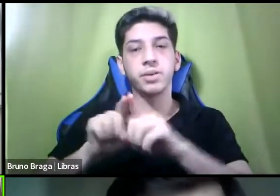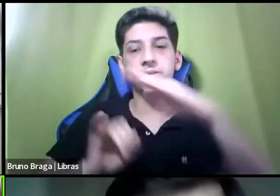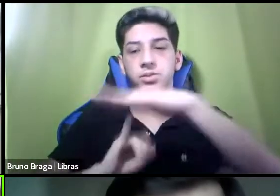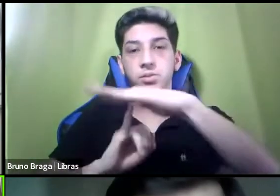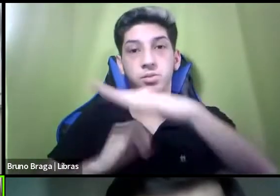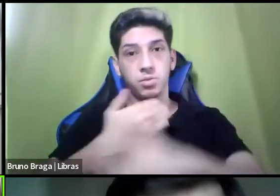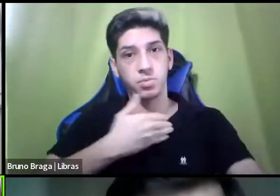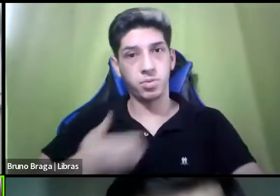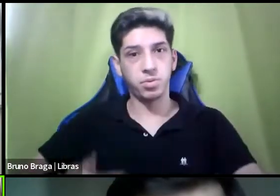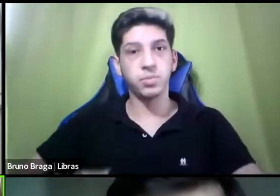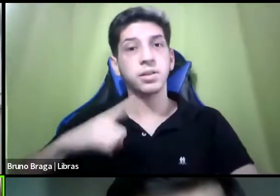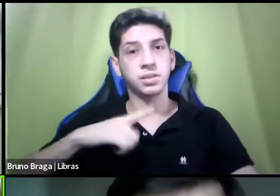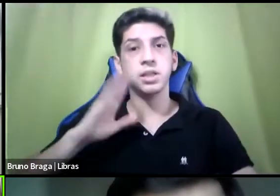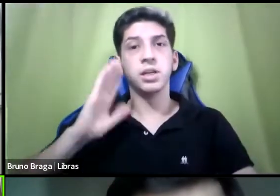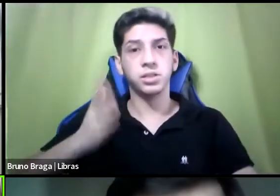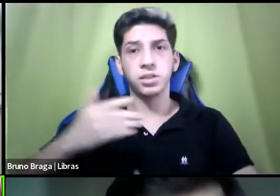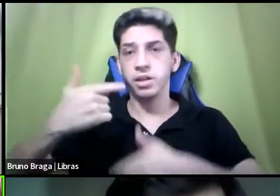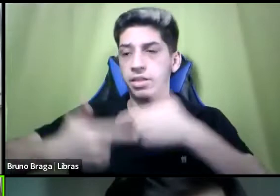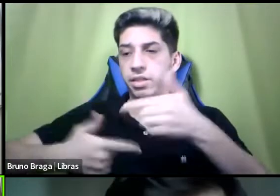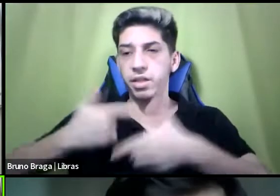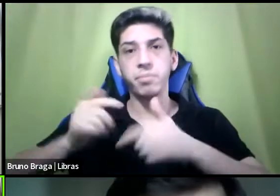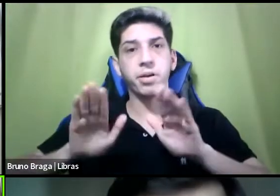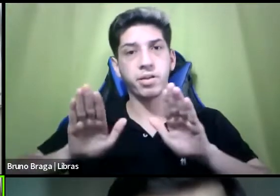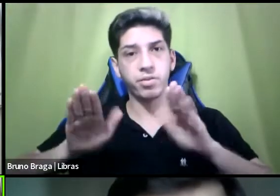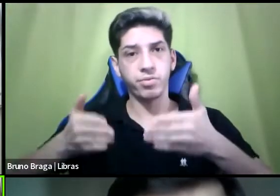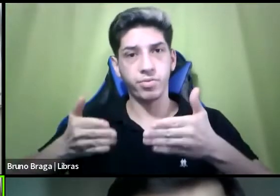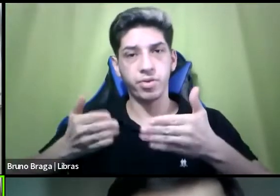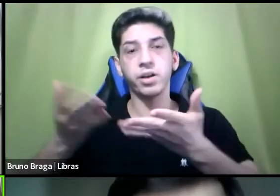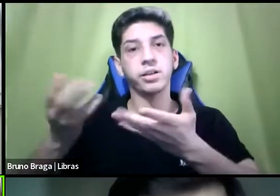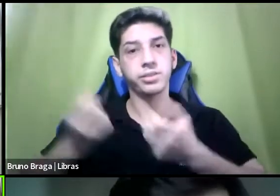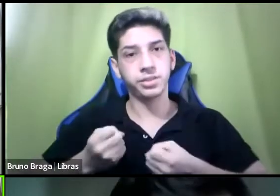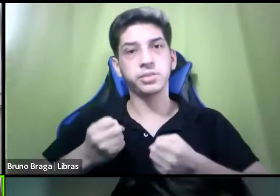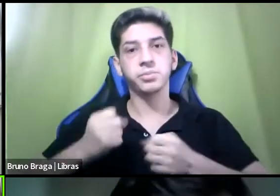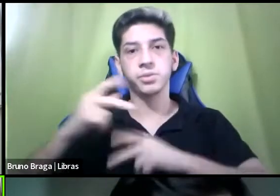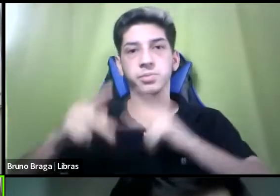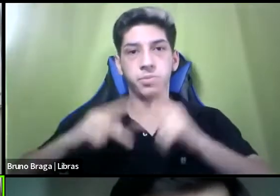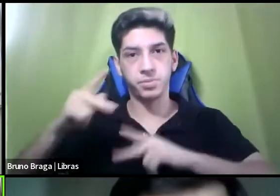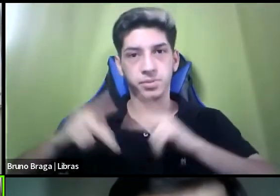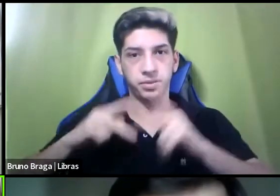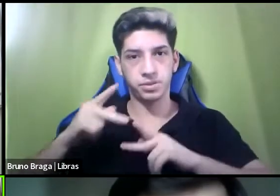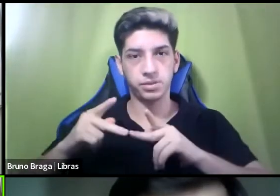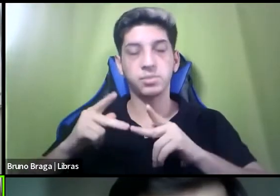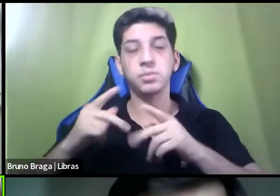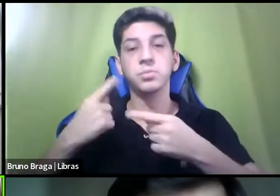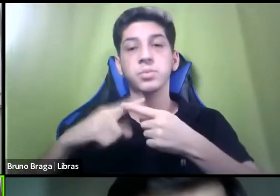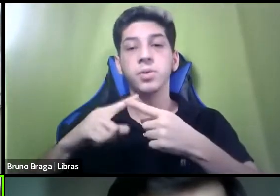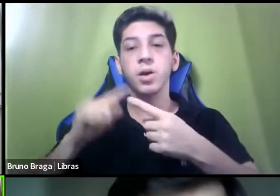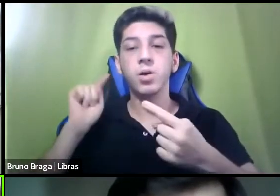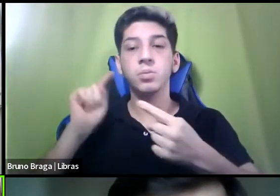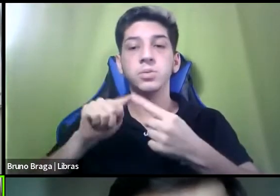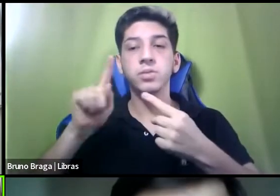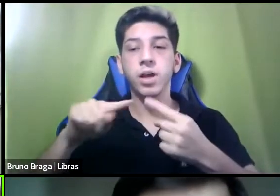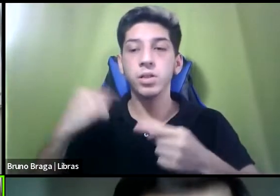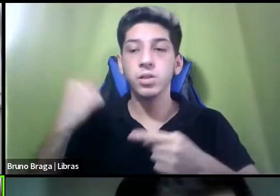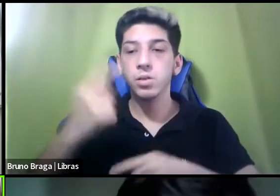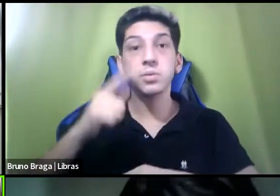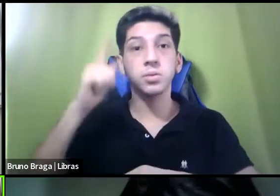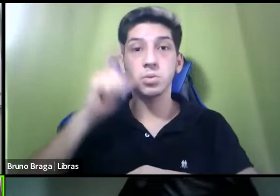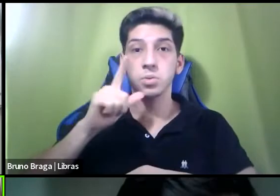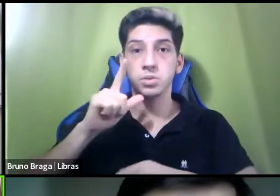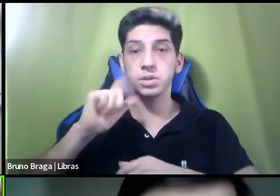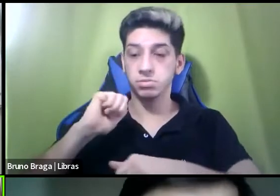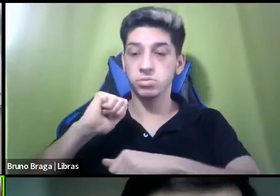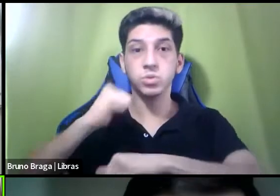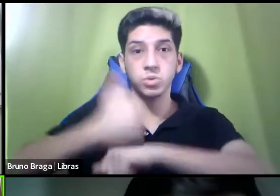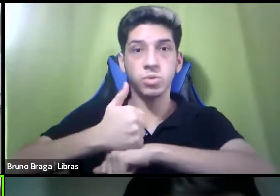possuem um trabalho forte de atendimento dessa população para que nós possamos substituir